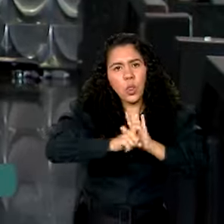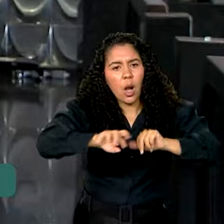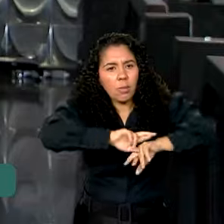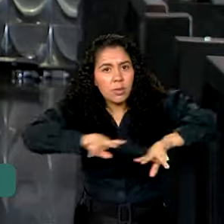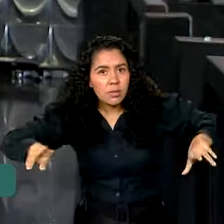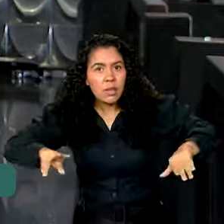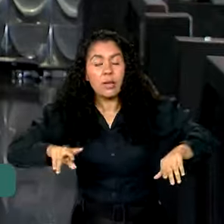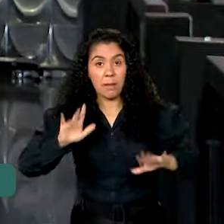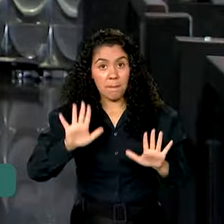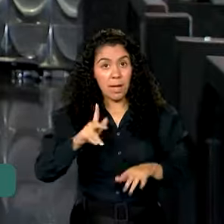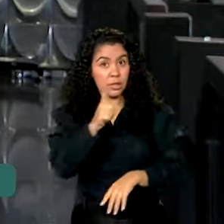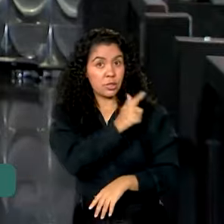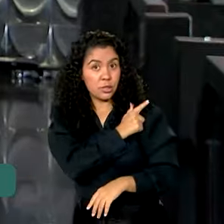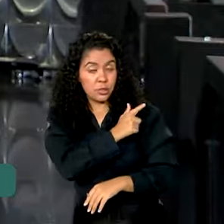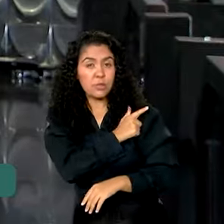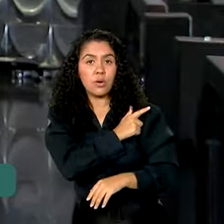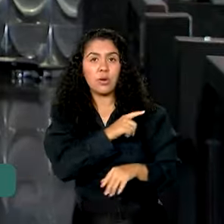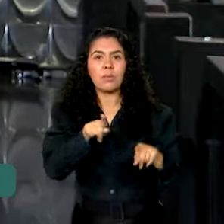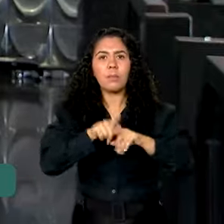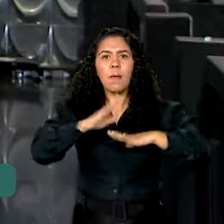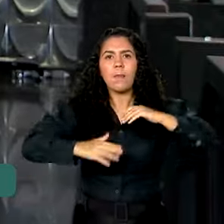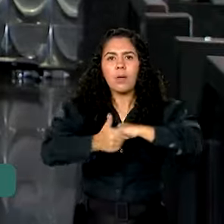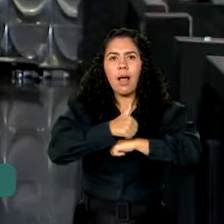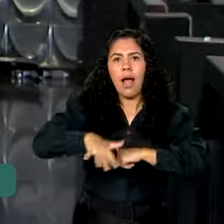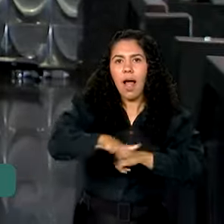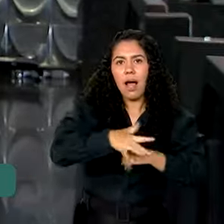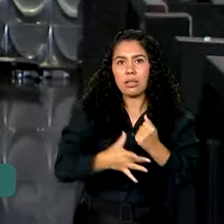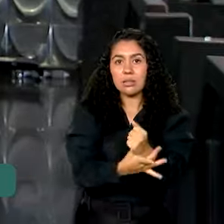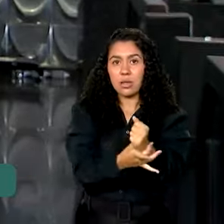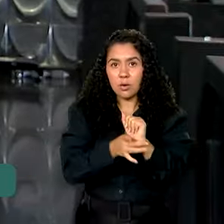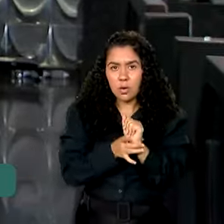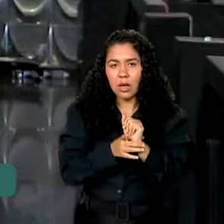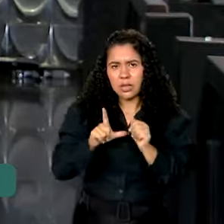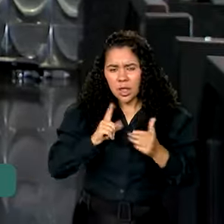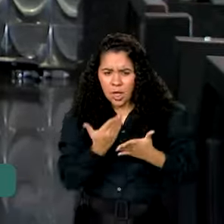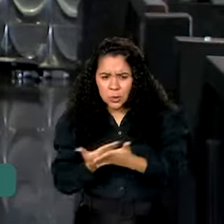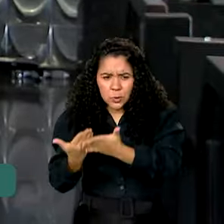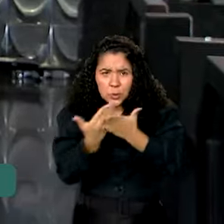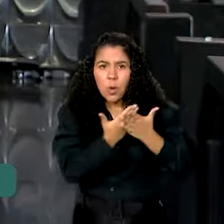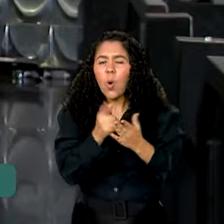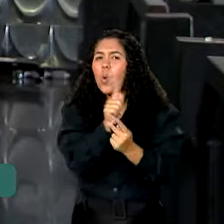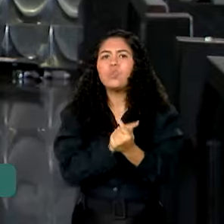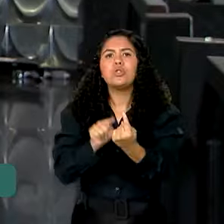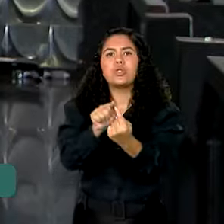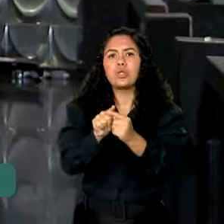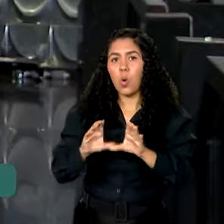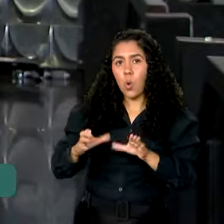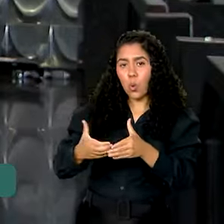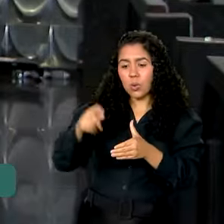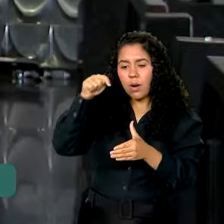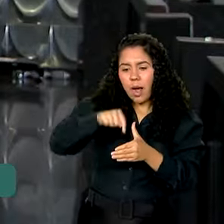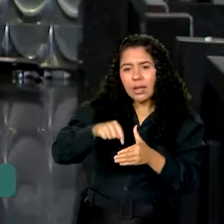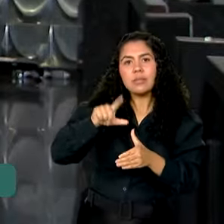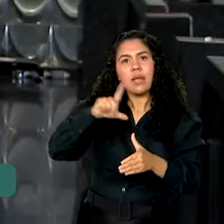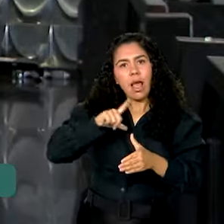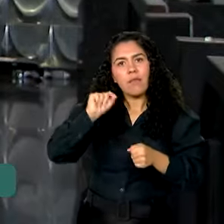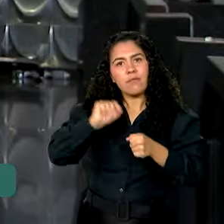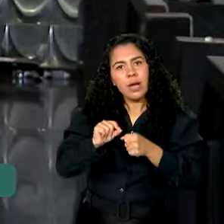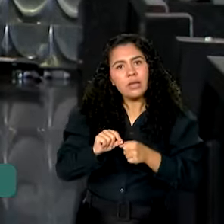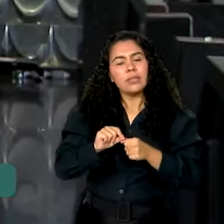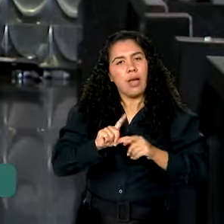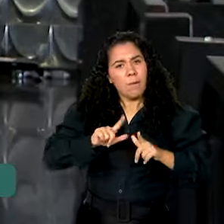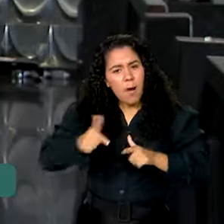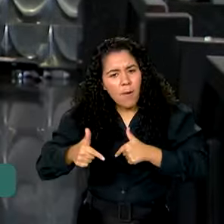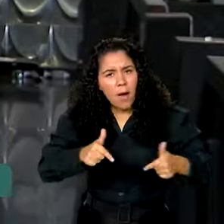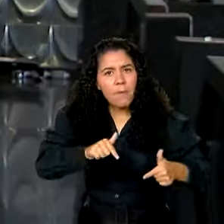e da segurança pública e também para a sociedade. A ideia do grupo é apoiar os processos de tomada